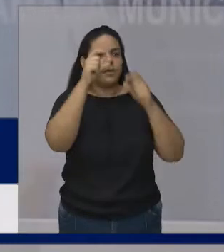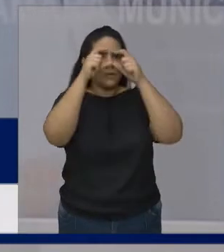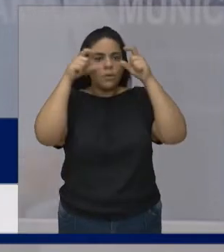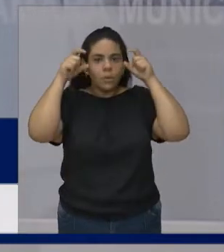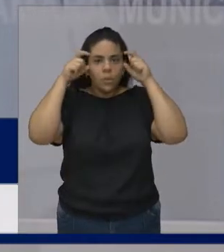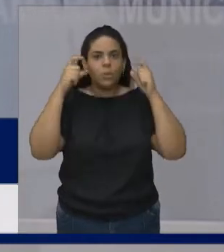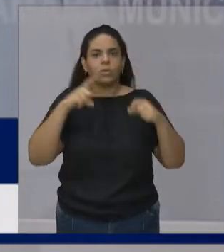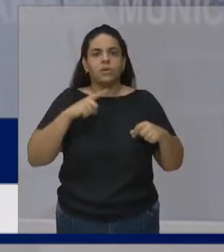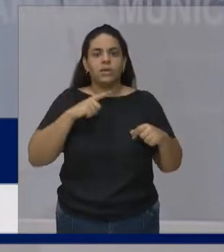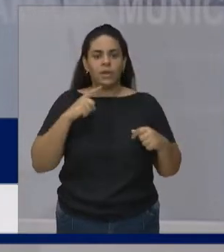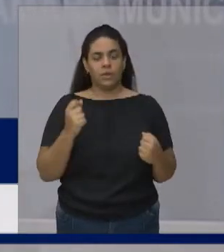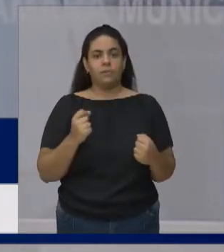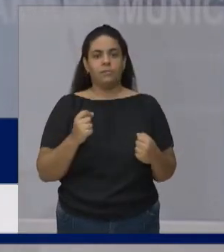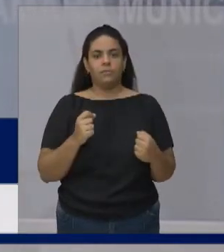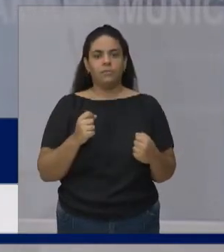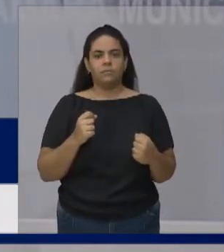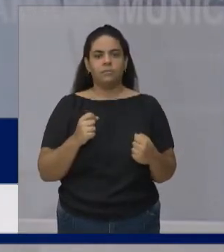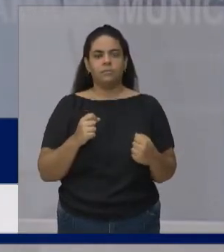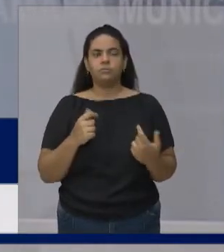Alguém com deficiência